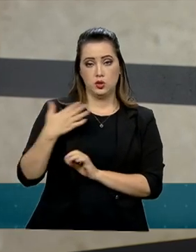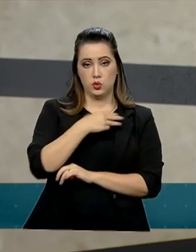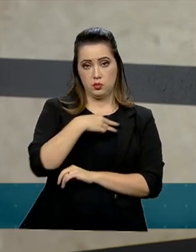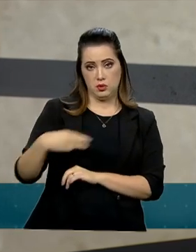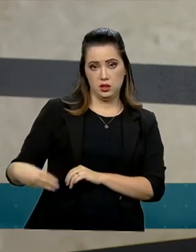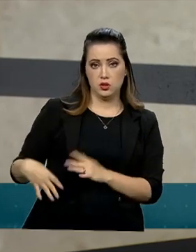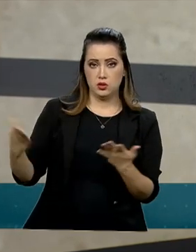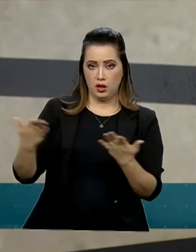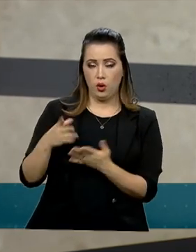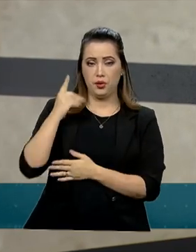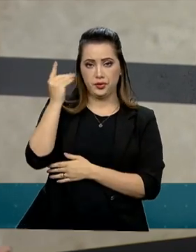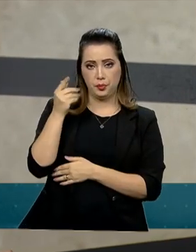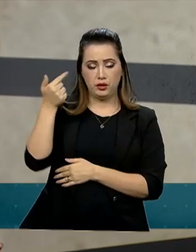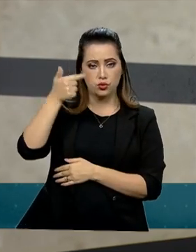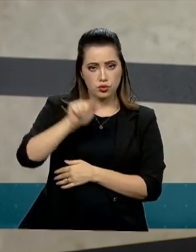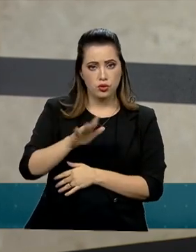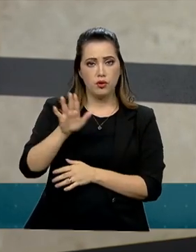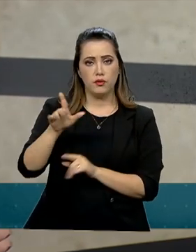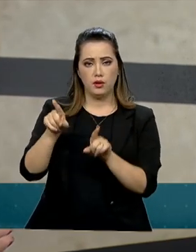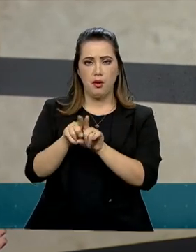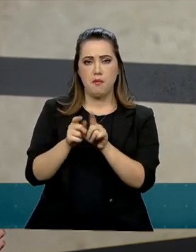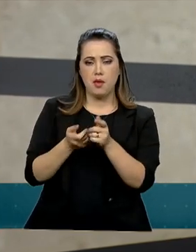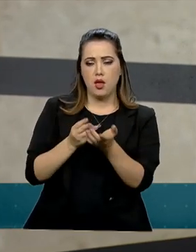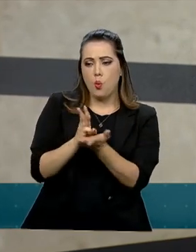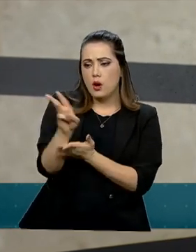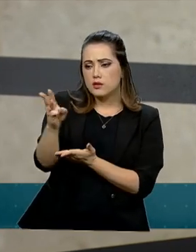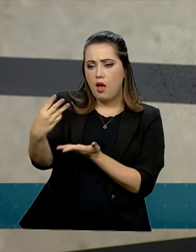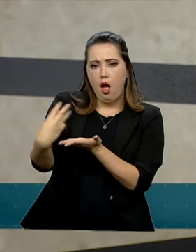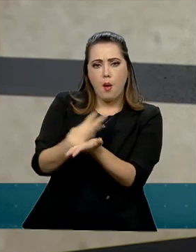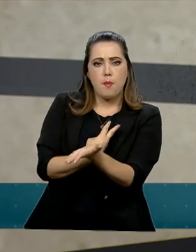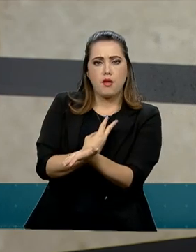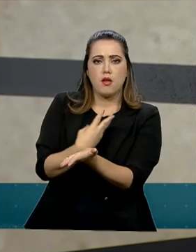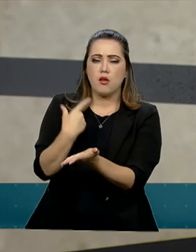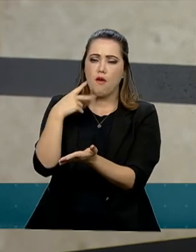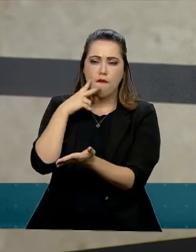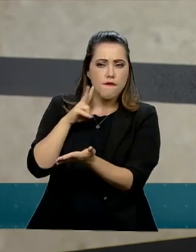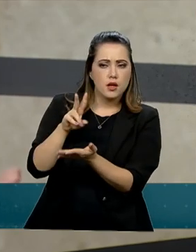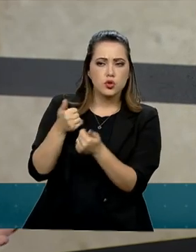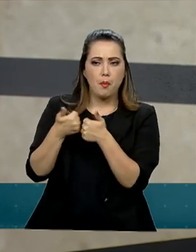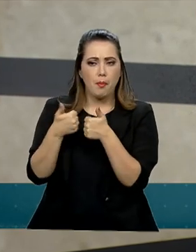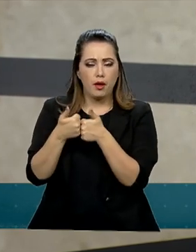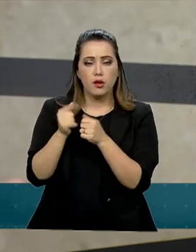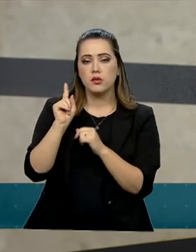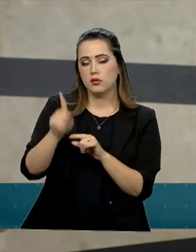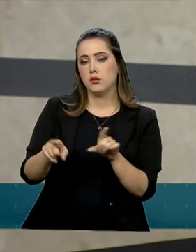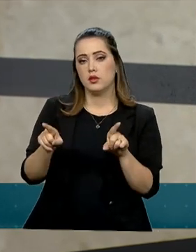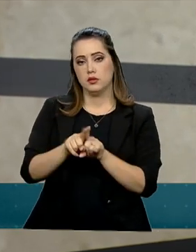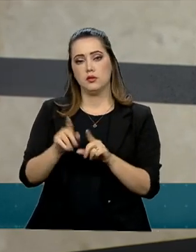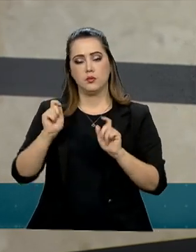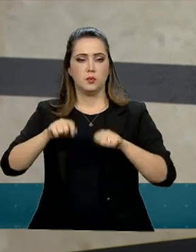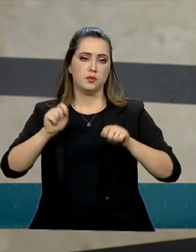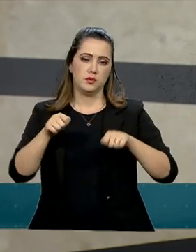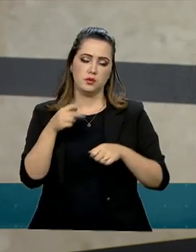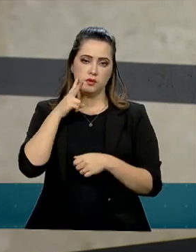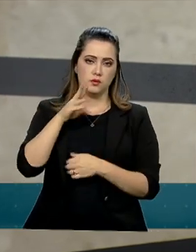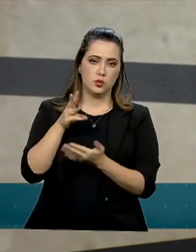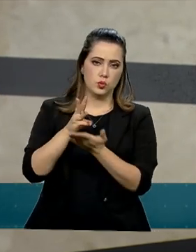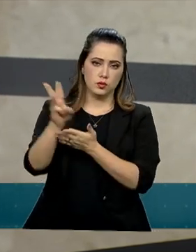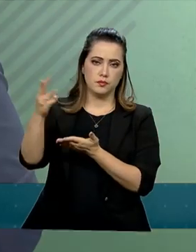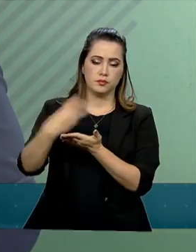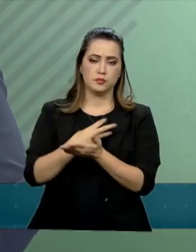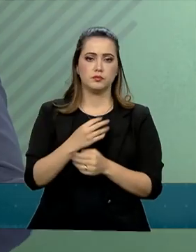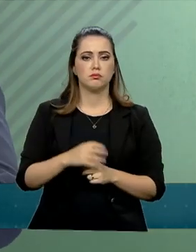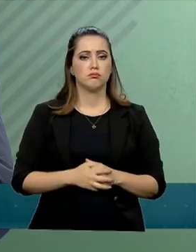presidente, se isso envolve também o WhatsApp. Troca de mensagem no WhatsApp, acompanhando, se isso também é um método de acompanhamento.